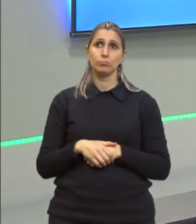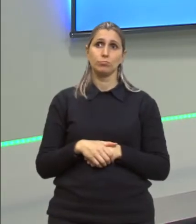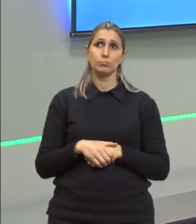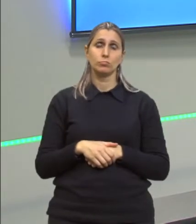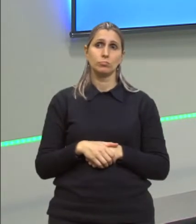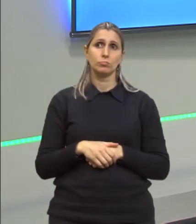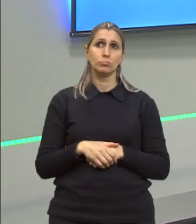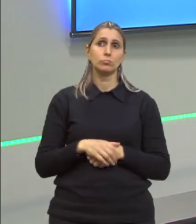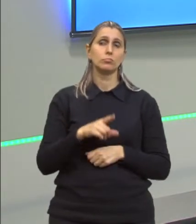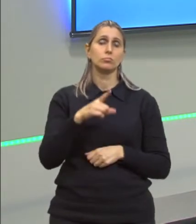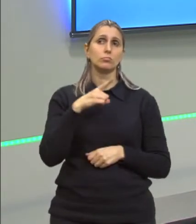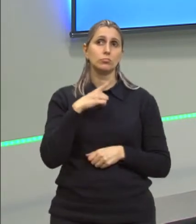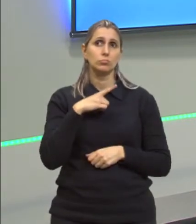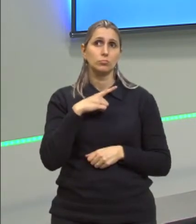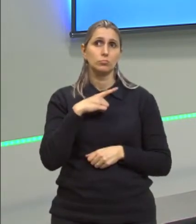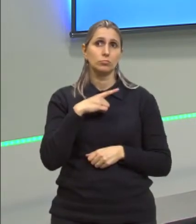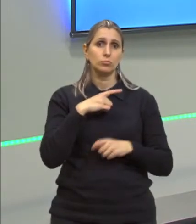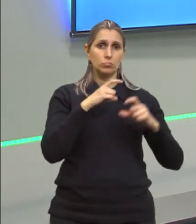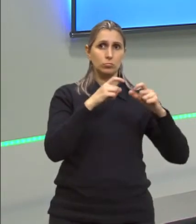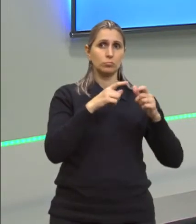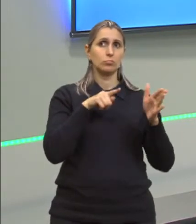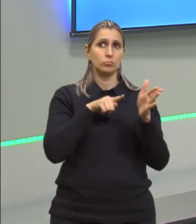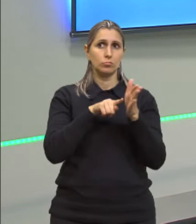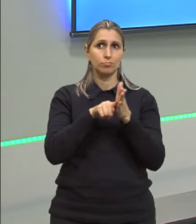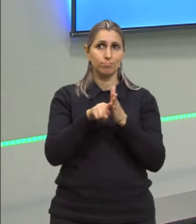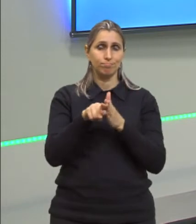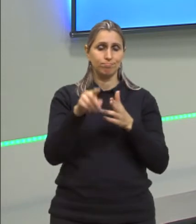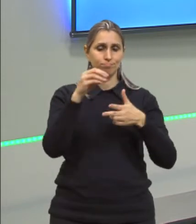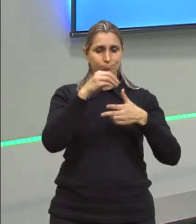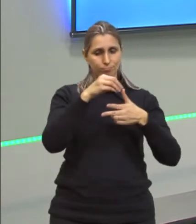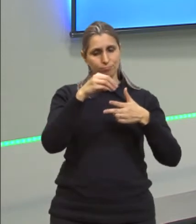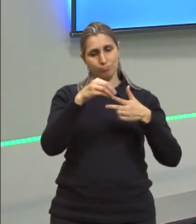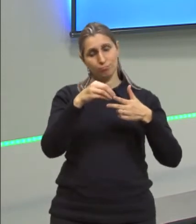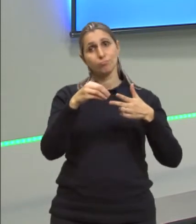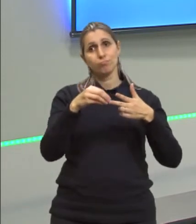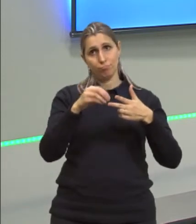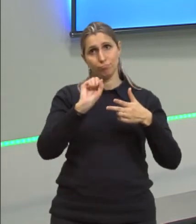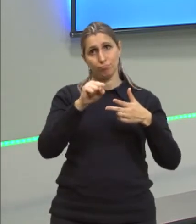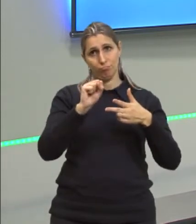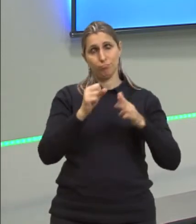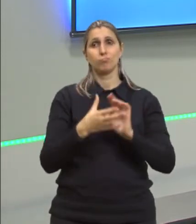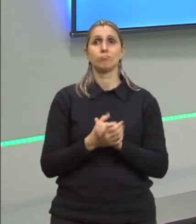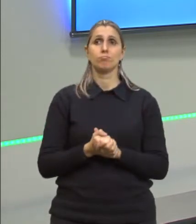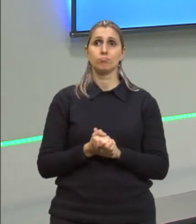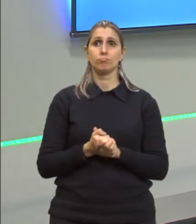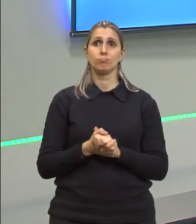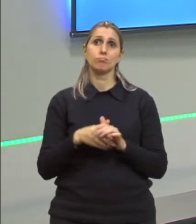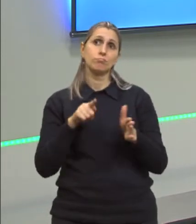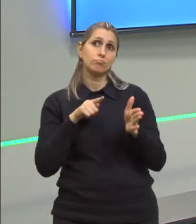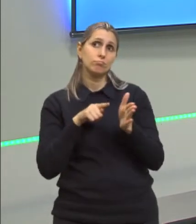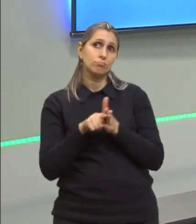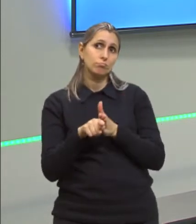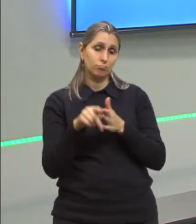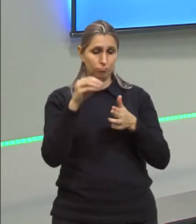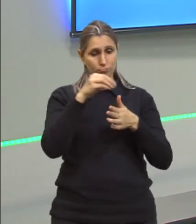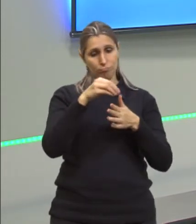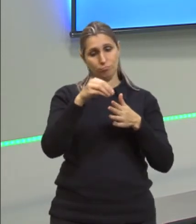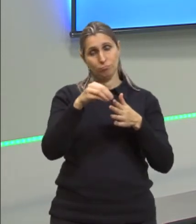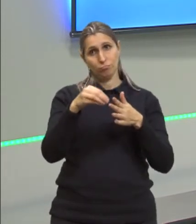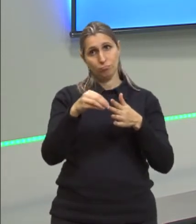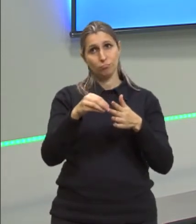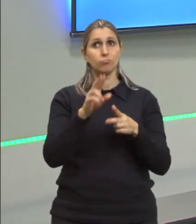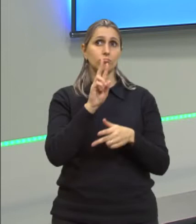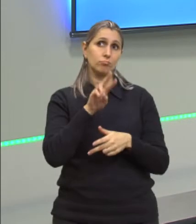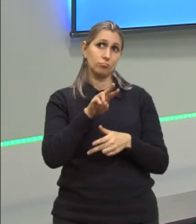Então, nós temos aqui uma questão que caiu no Enem. Então, essa questão que caiu no Enem, nós vamos